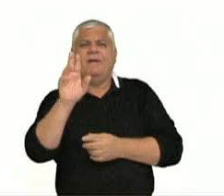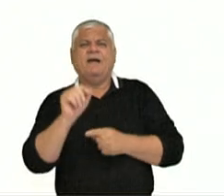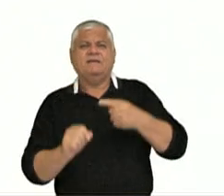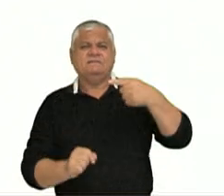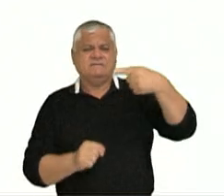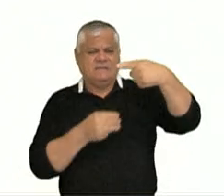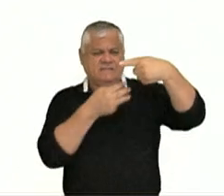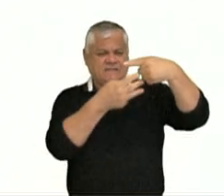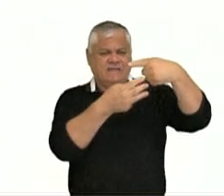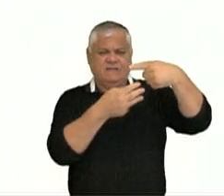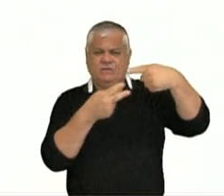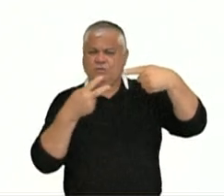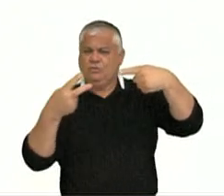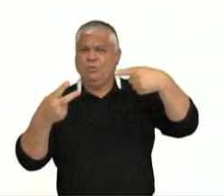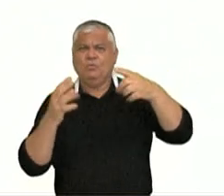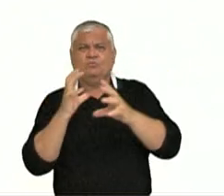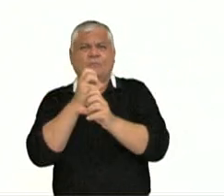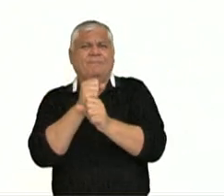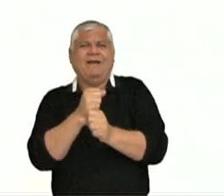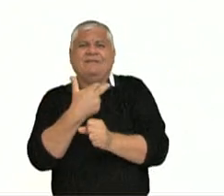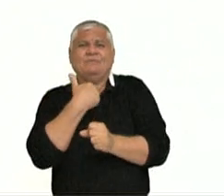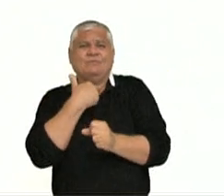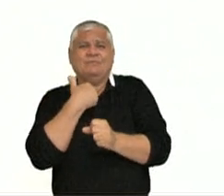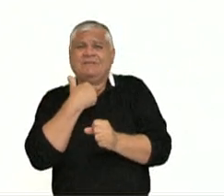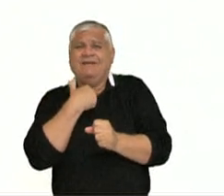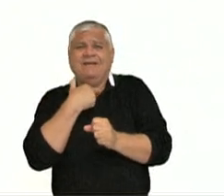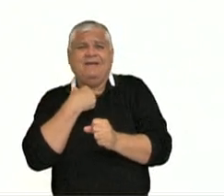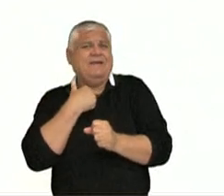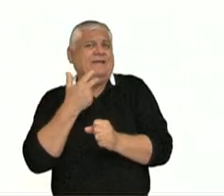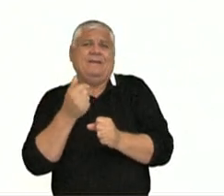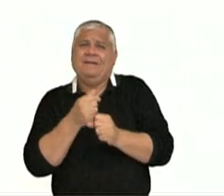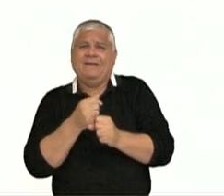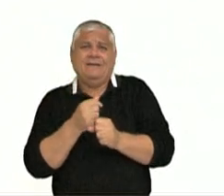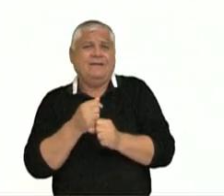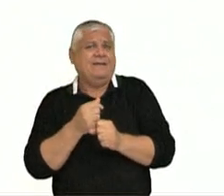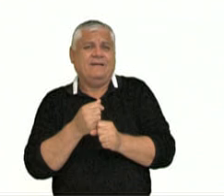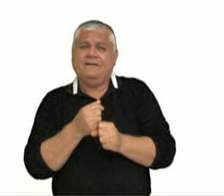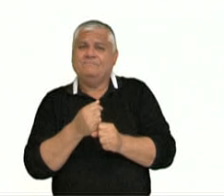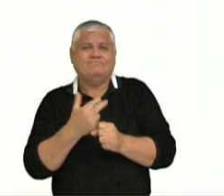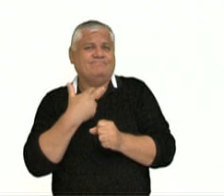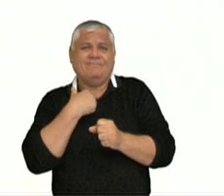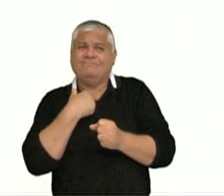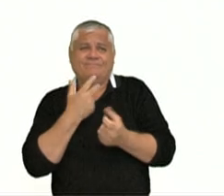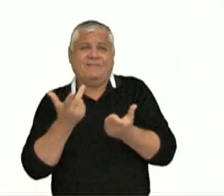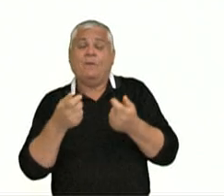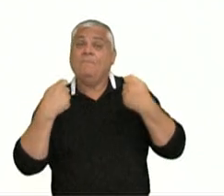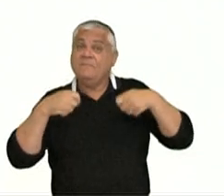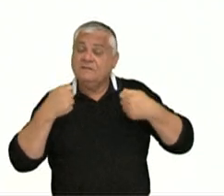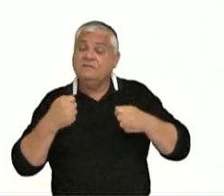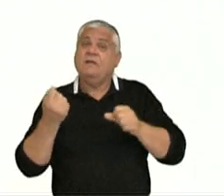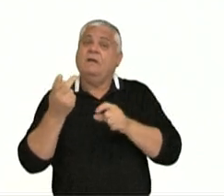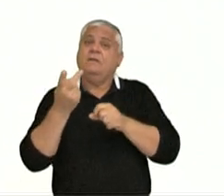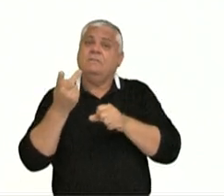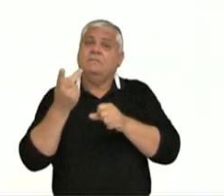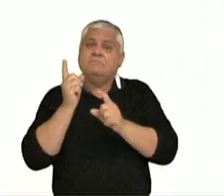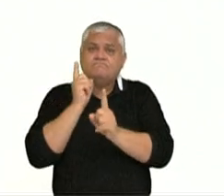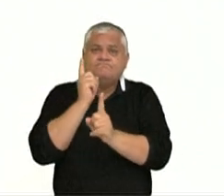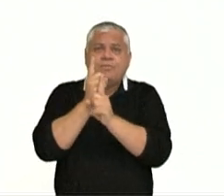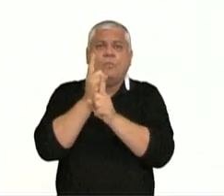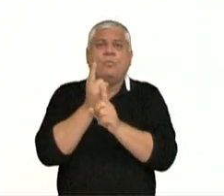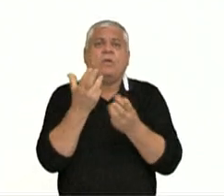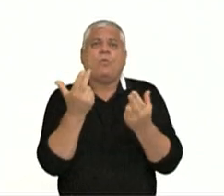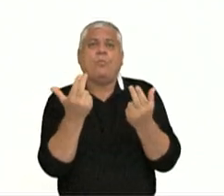fazer a soma dessas frações na maneira como ela está. Nós temos que encontrar um denominador